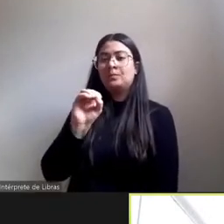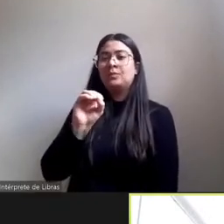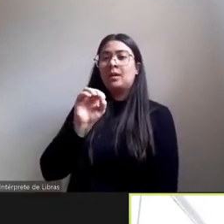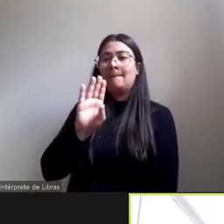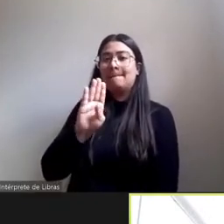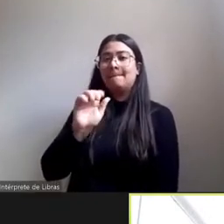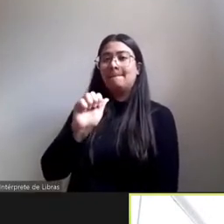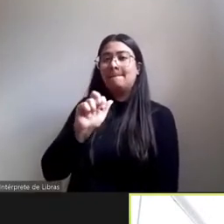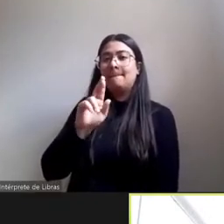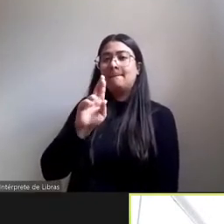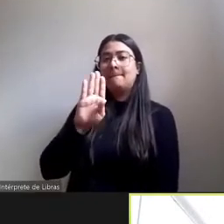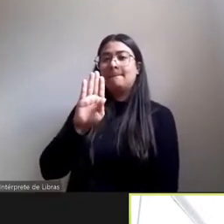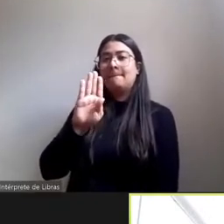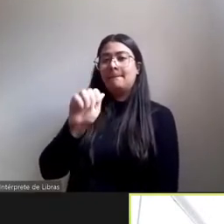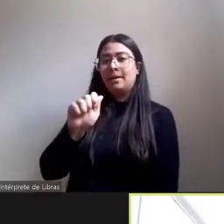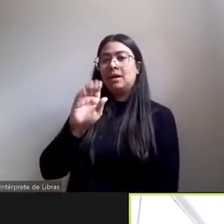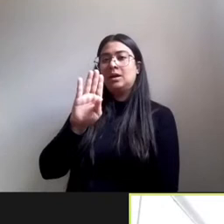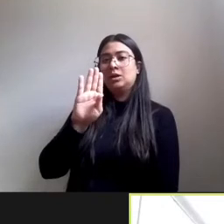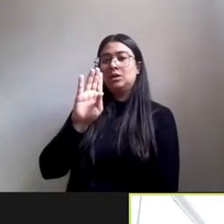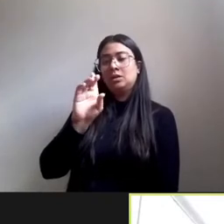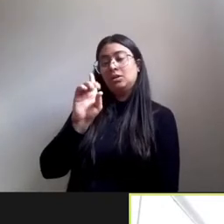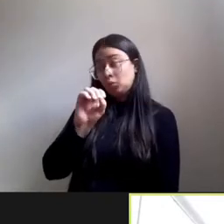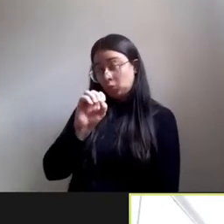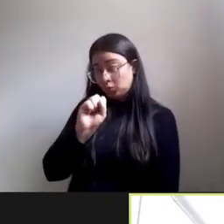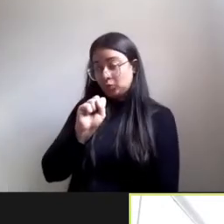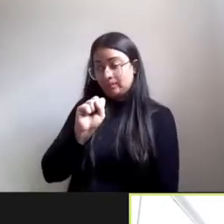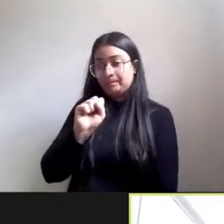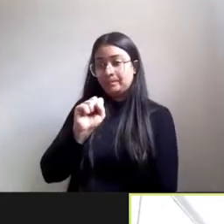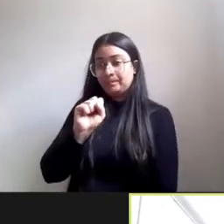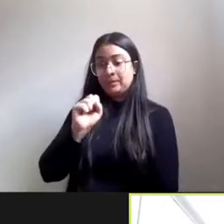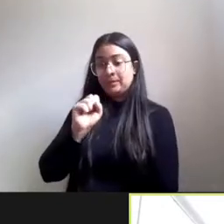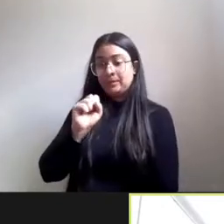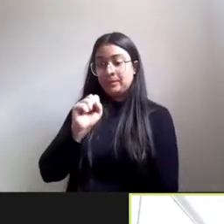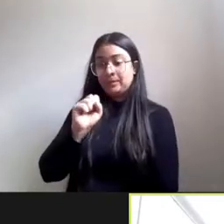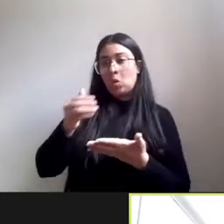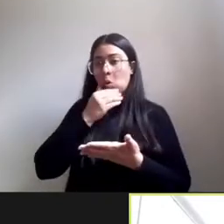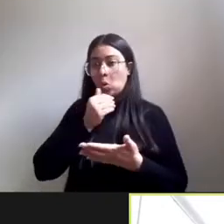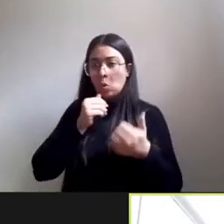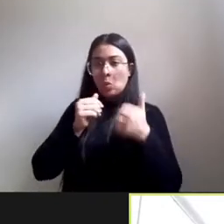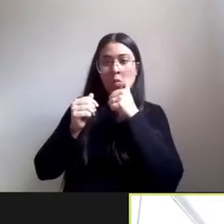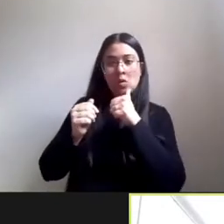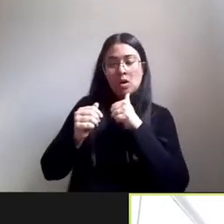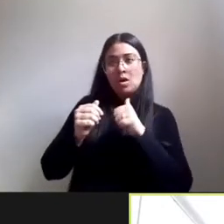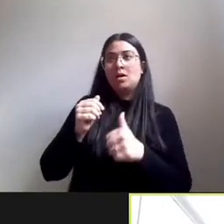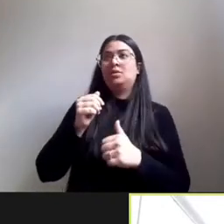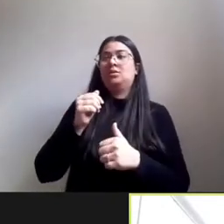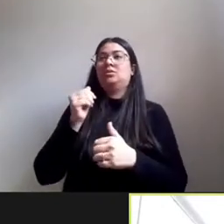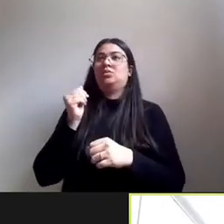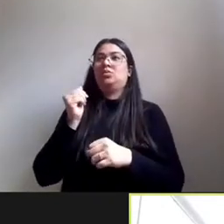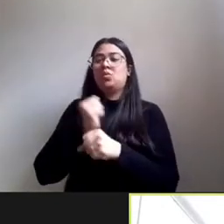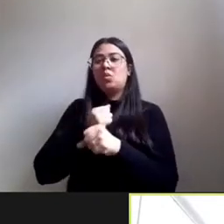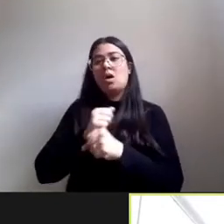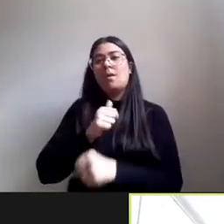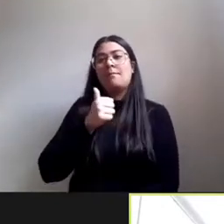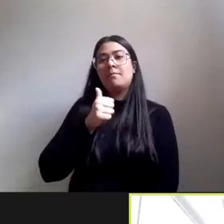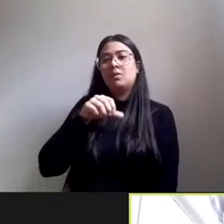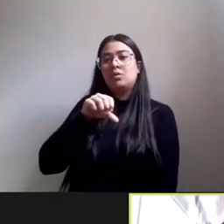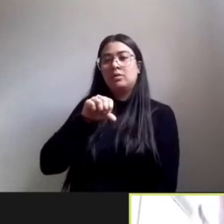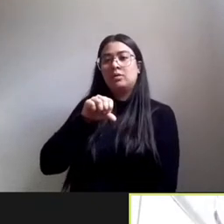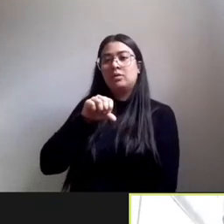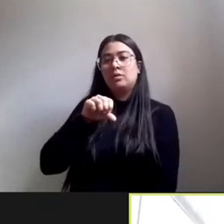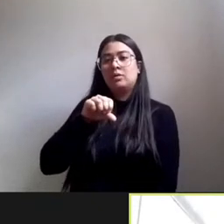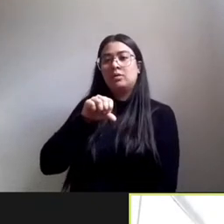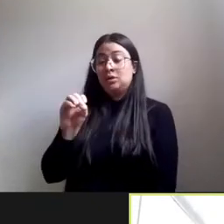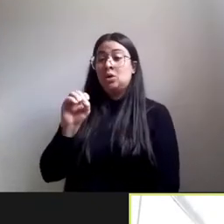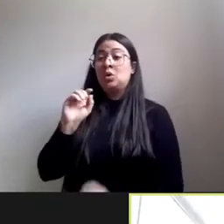homens e mulheres né é em 1970 né e é uma declaração onde os termos